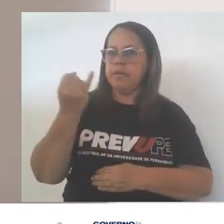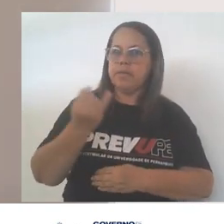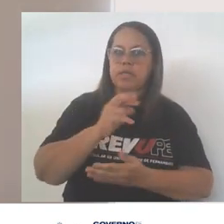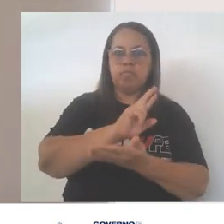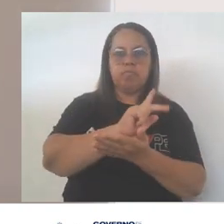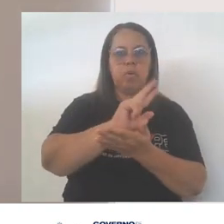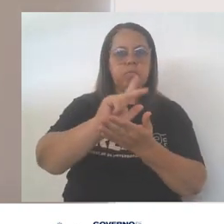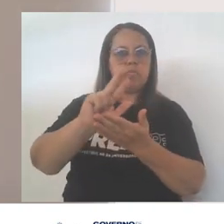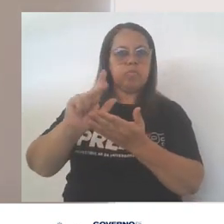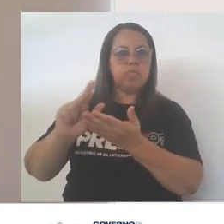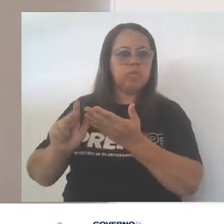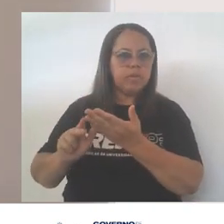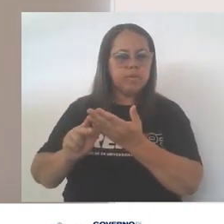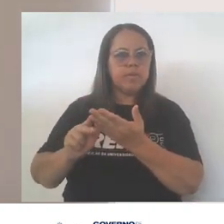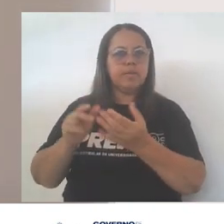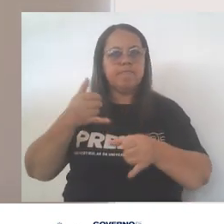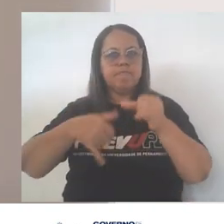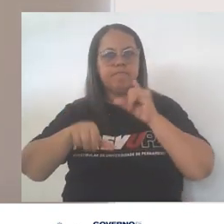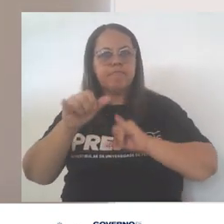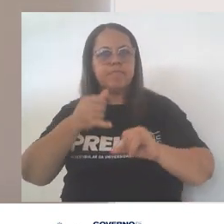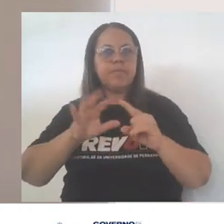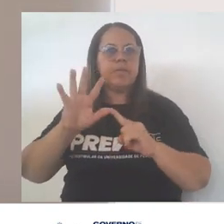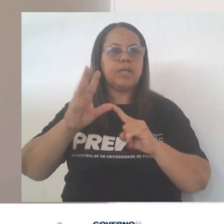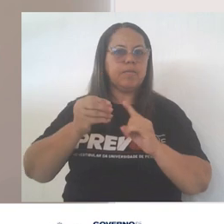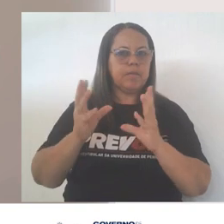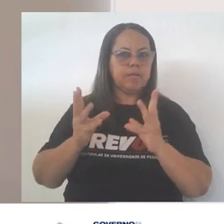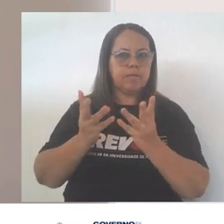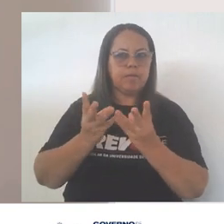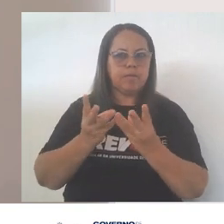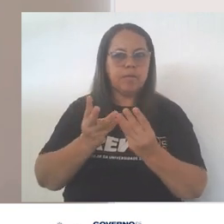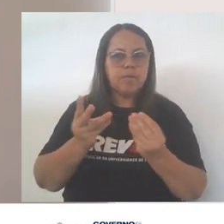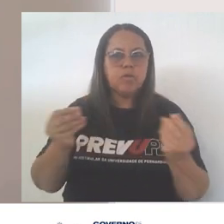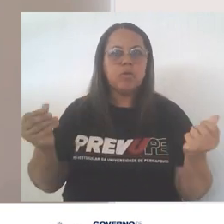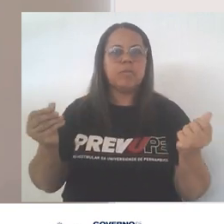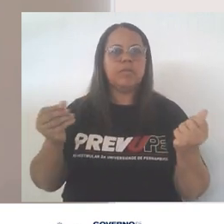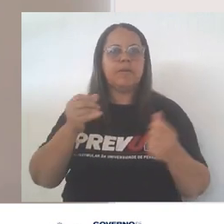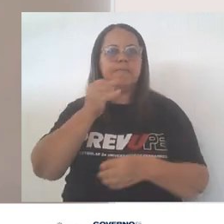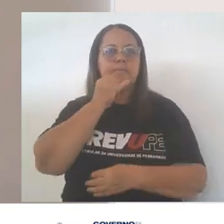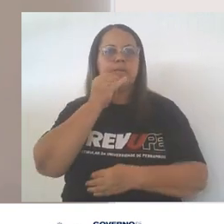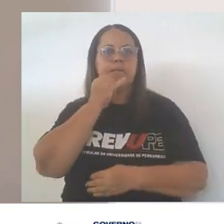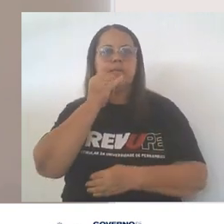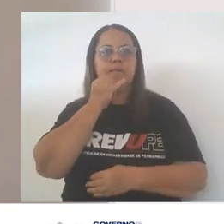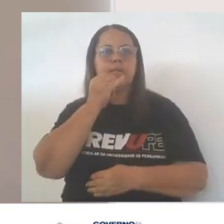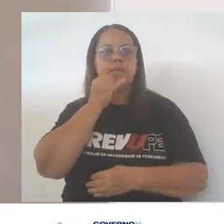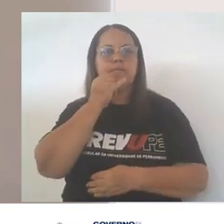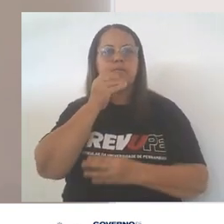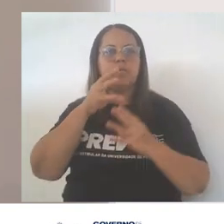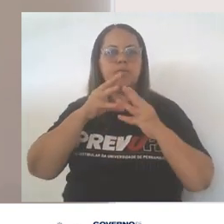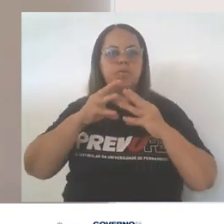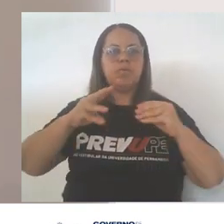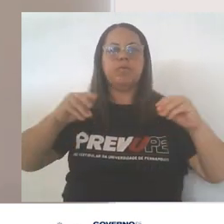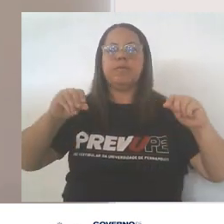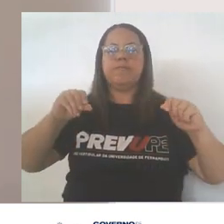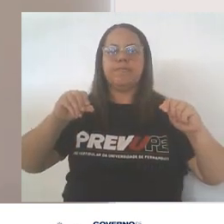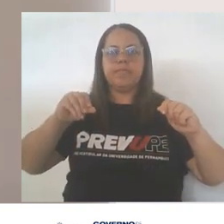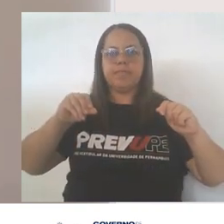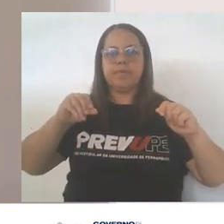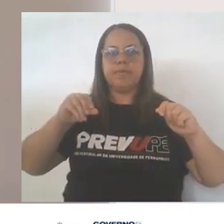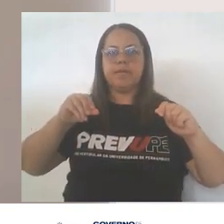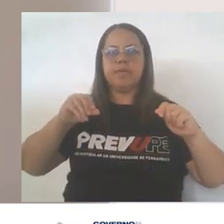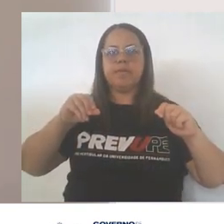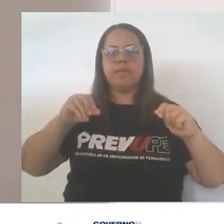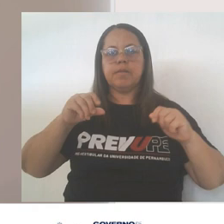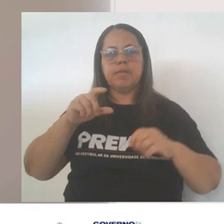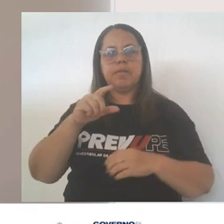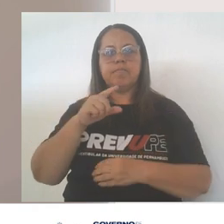propriedades físicas e químicas das substâncias. Temos o caso da solubilidade. Em geral, é